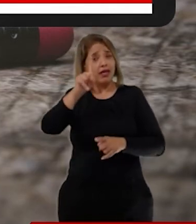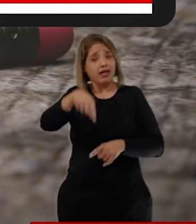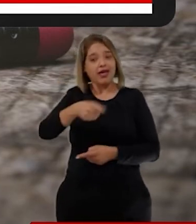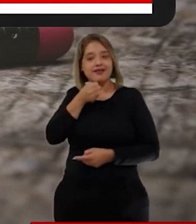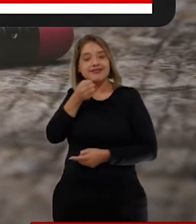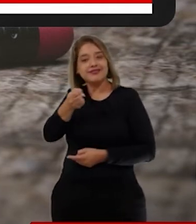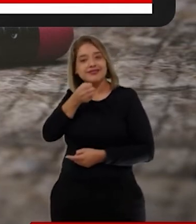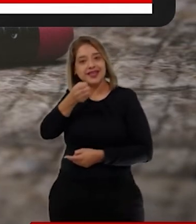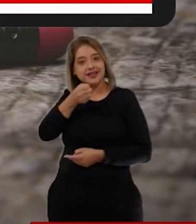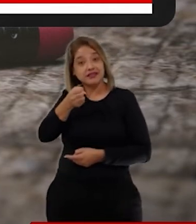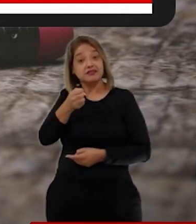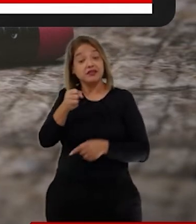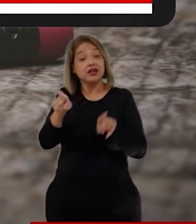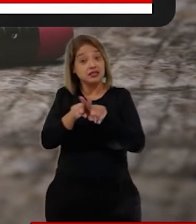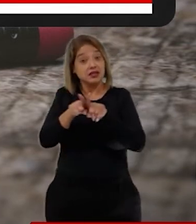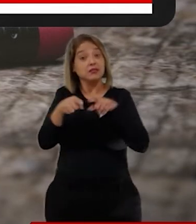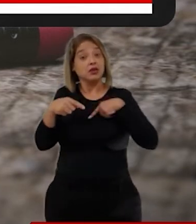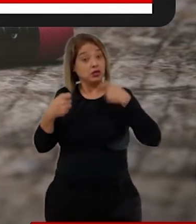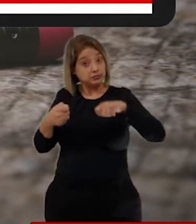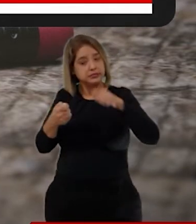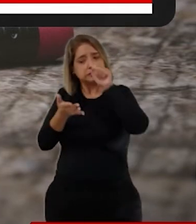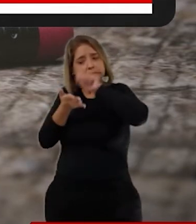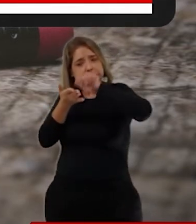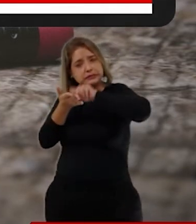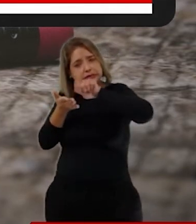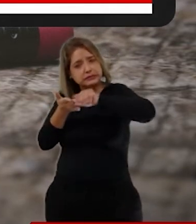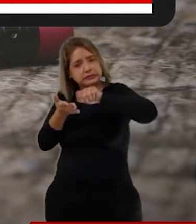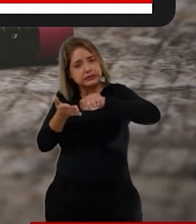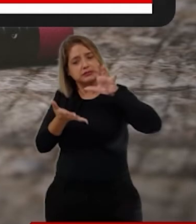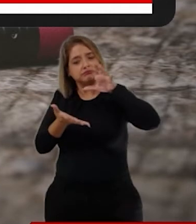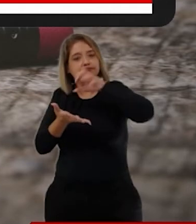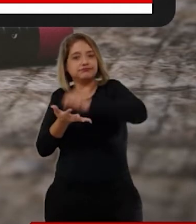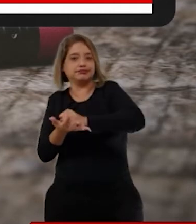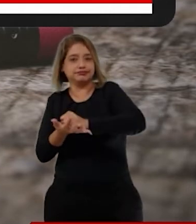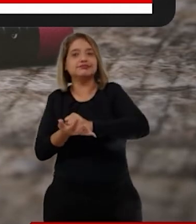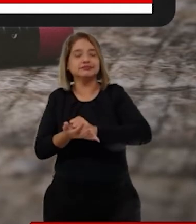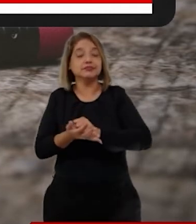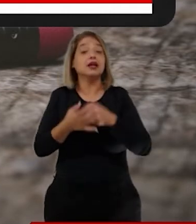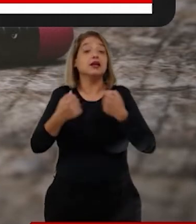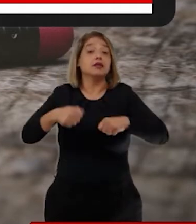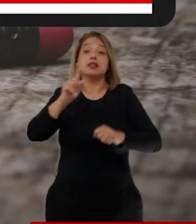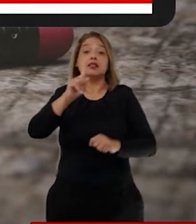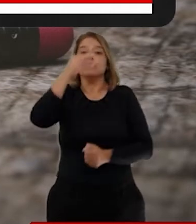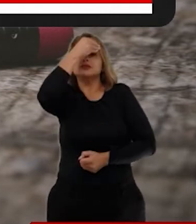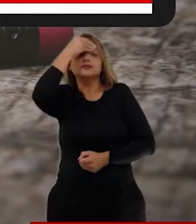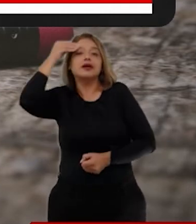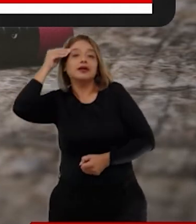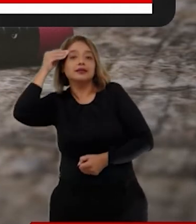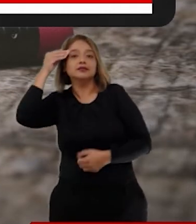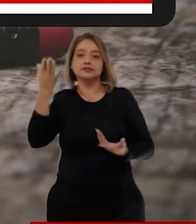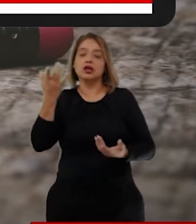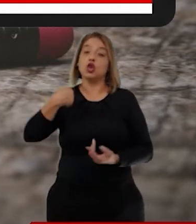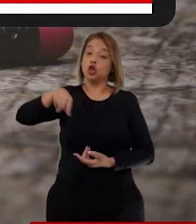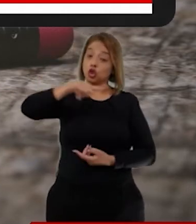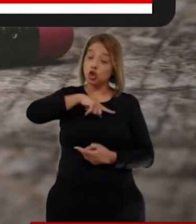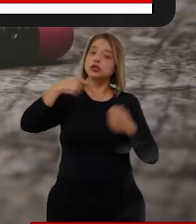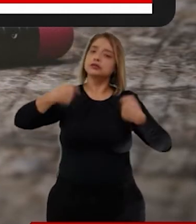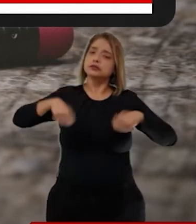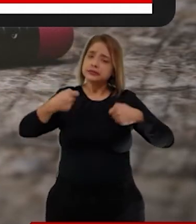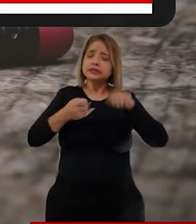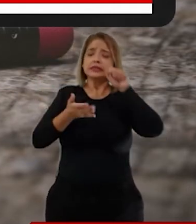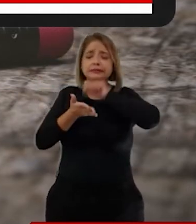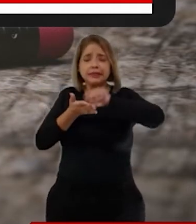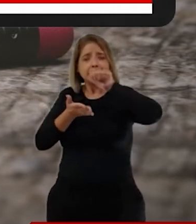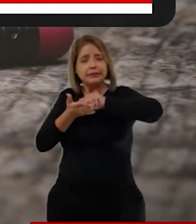entrevista e as anotações se transformam em um registro, para que não esqueça. Nós precisamos anotar